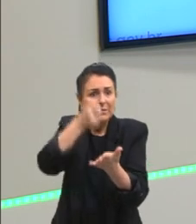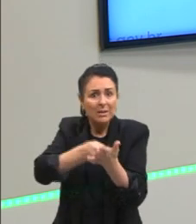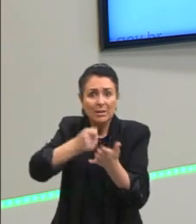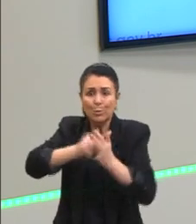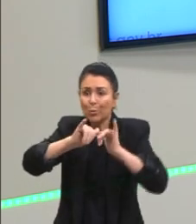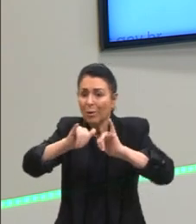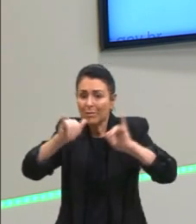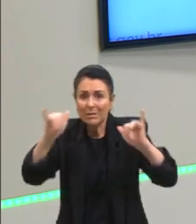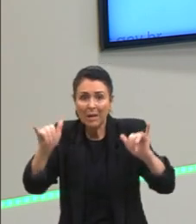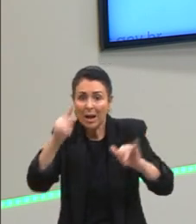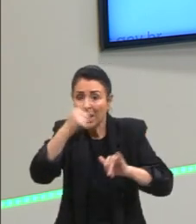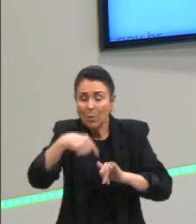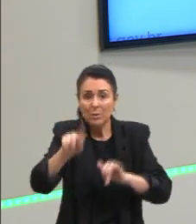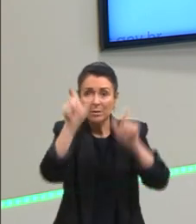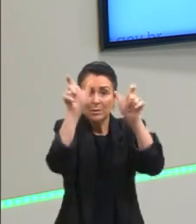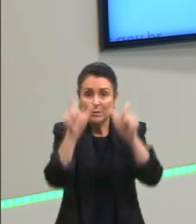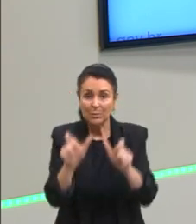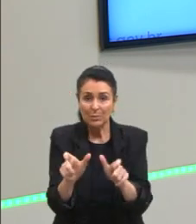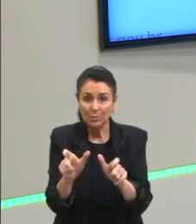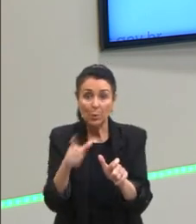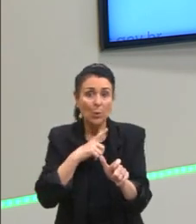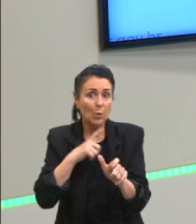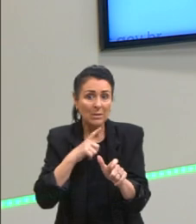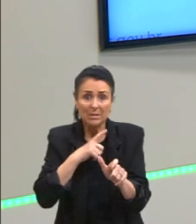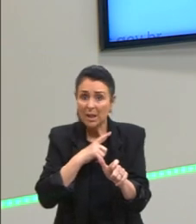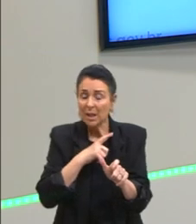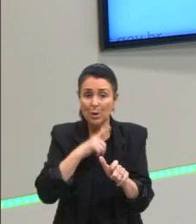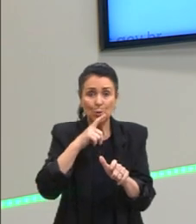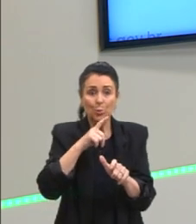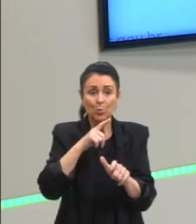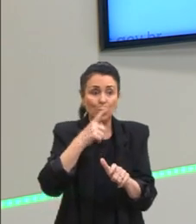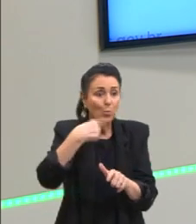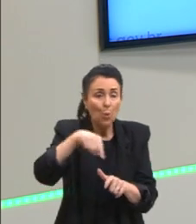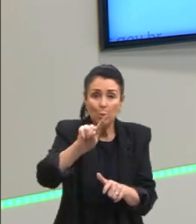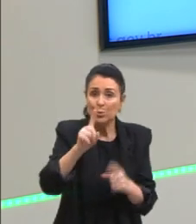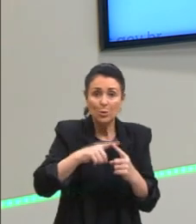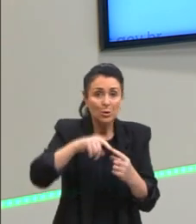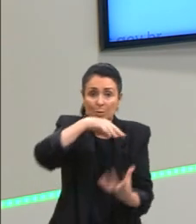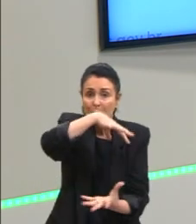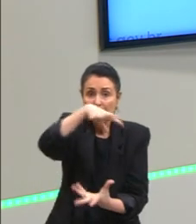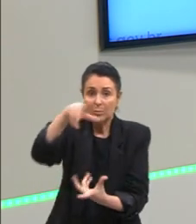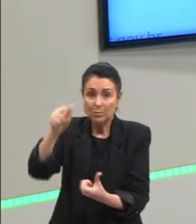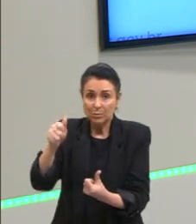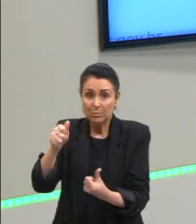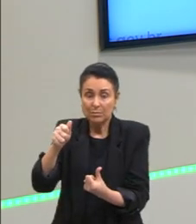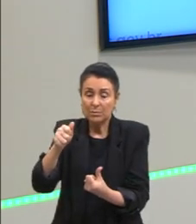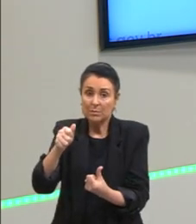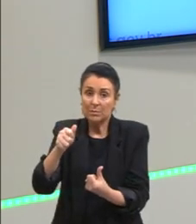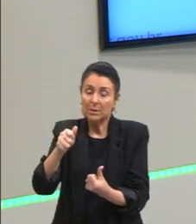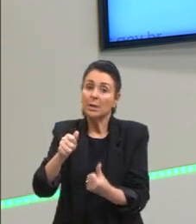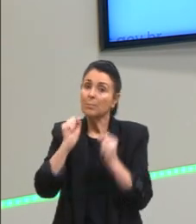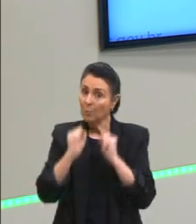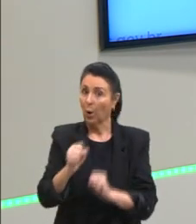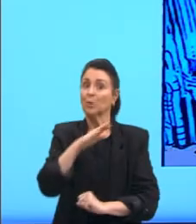que existia uma realidade, mas, mesmo assim, ele acaba sendo morto. Então,